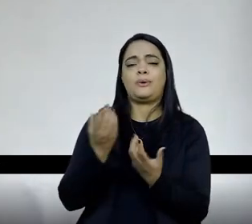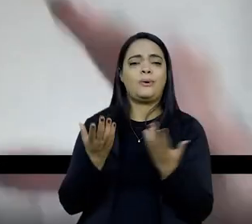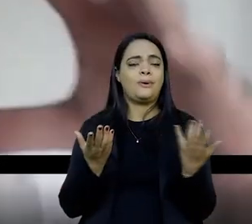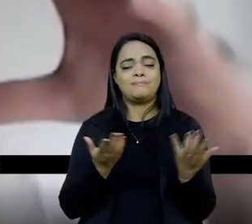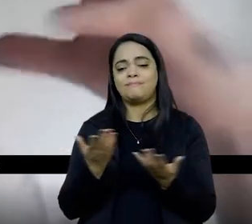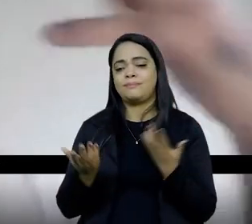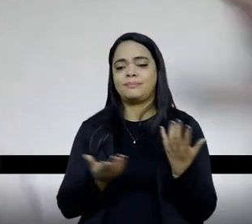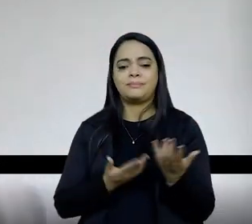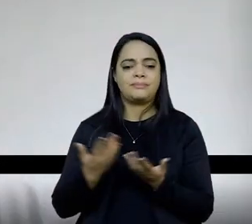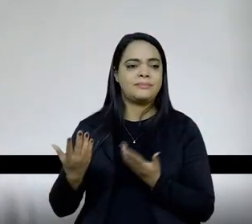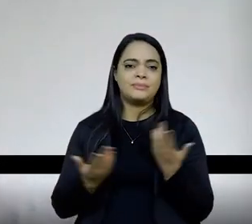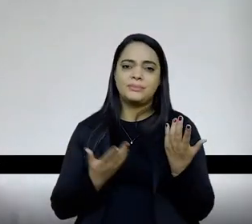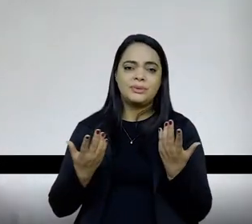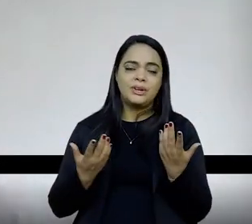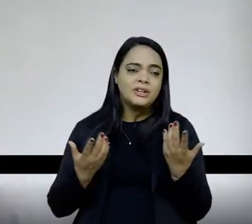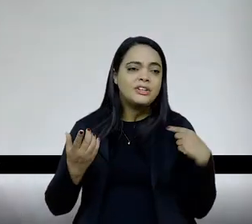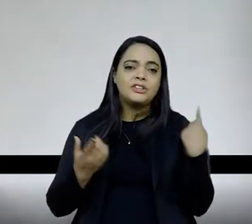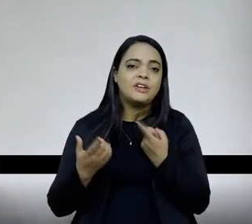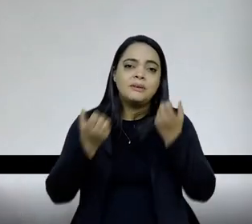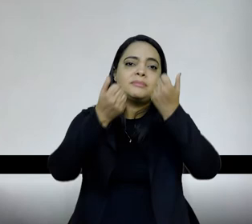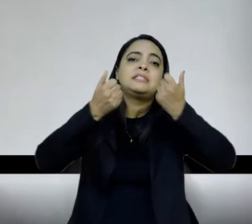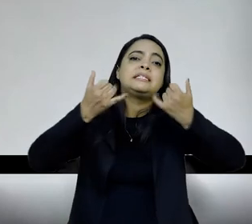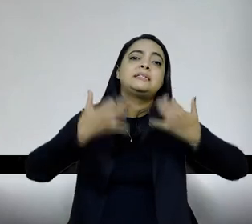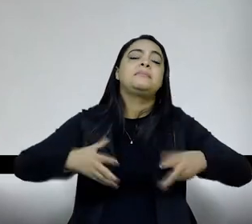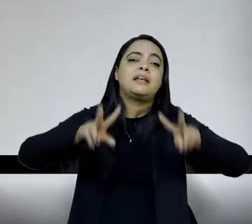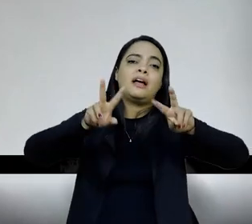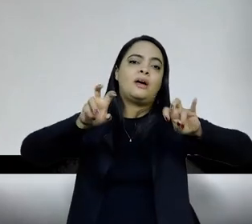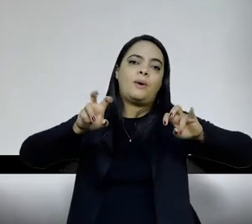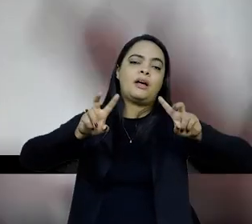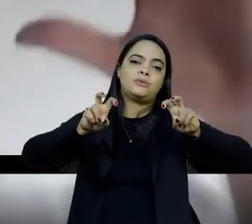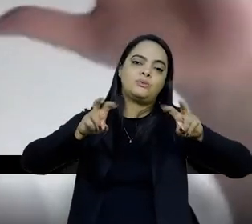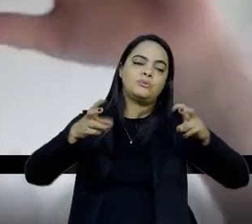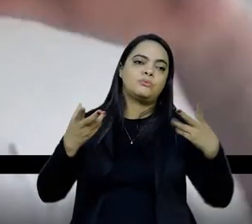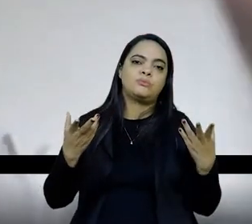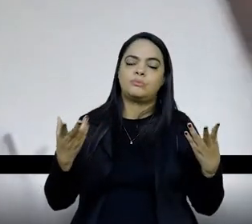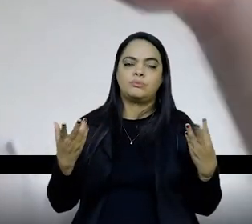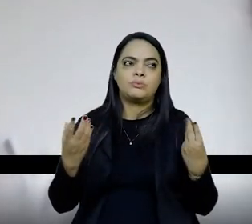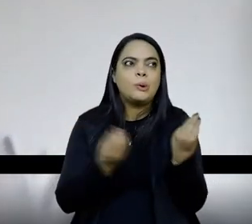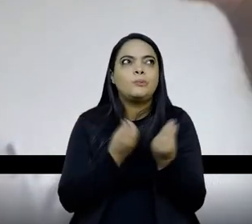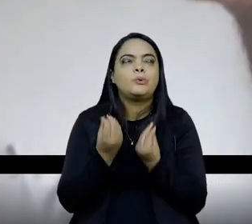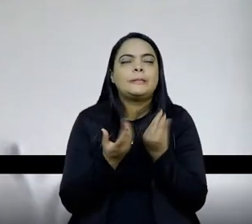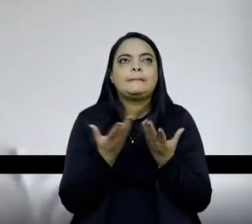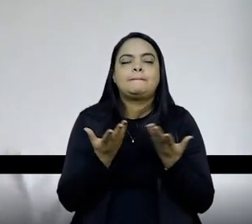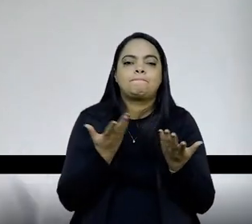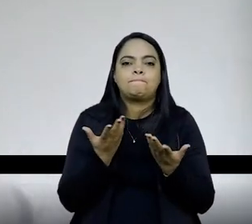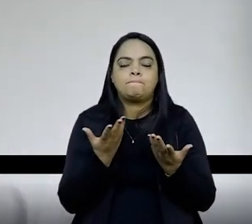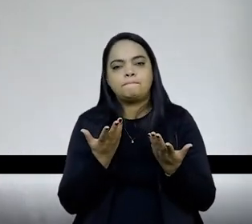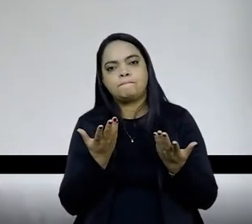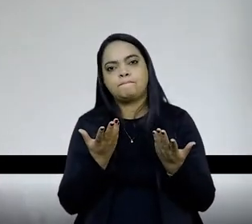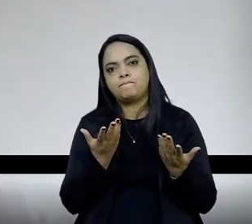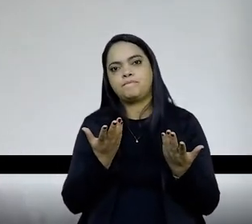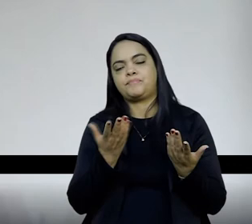abordagem, mais do que abordagem, né, assim, no sentido, algo que está aí,